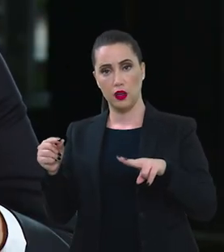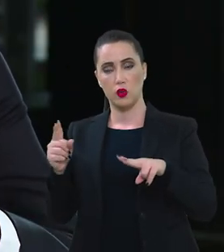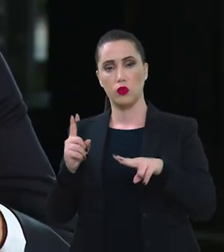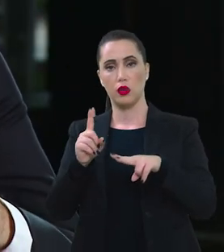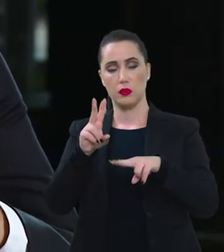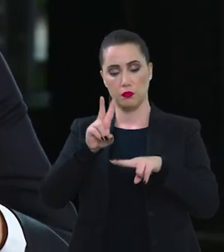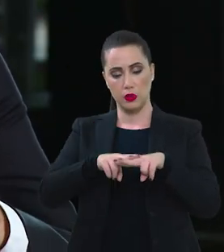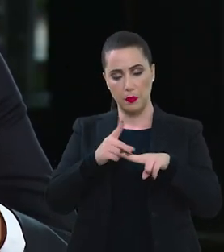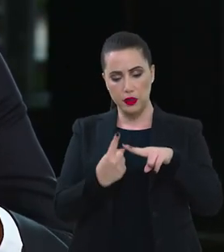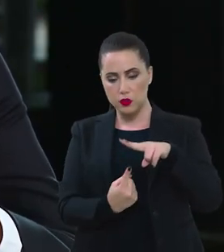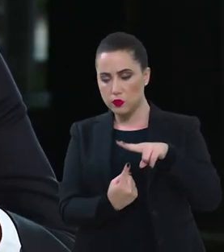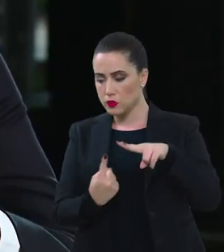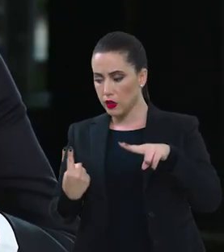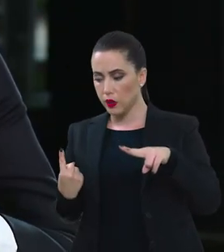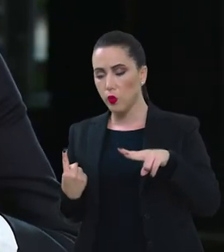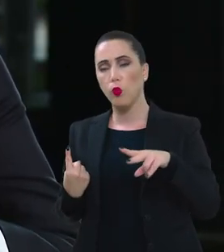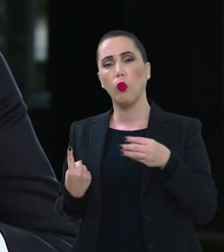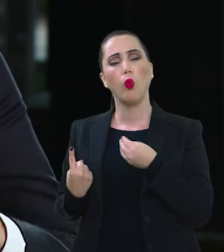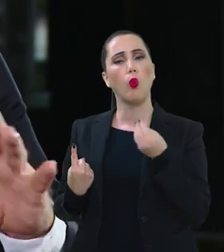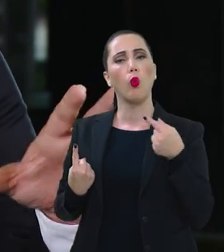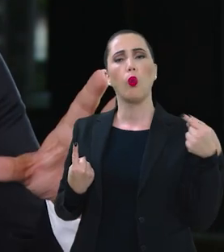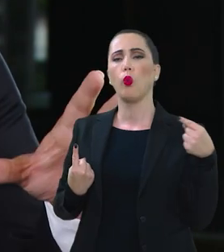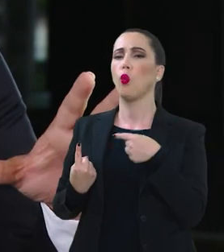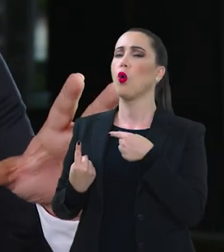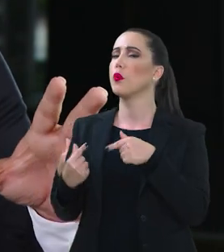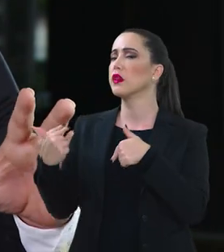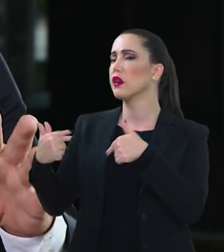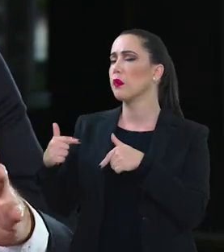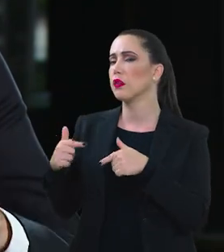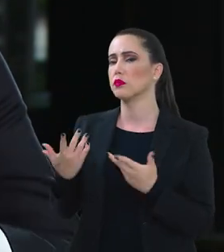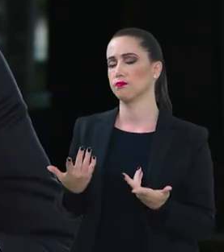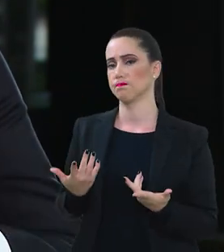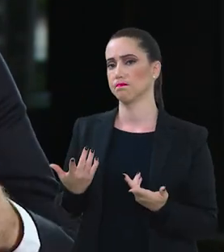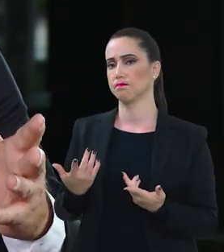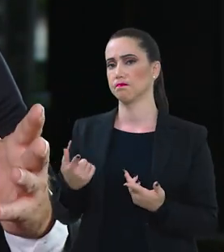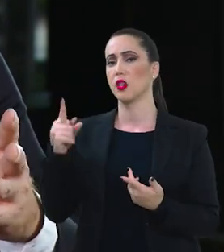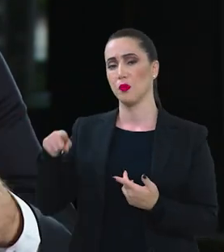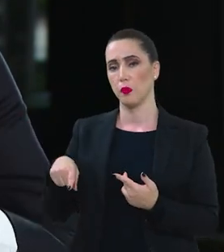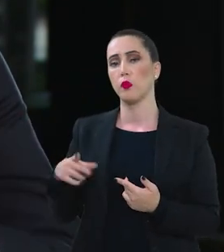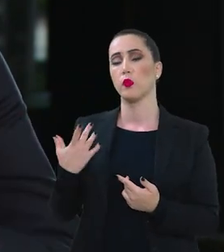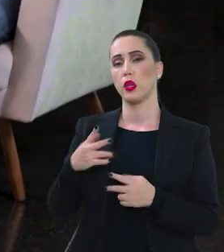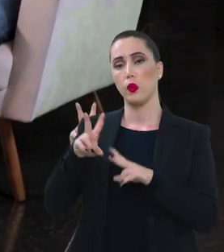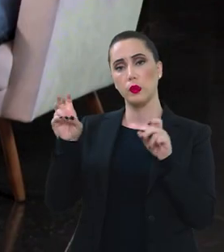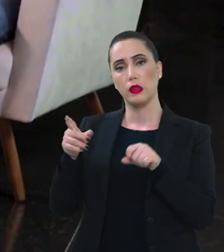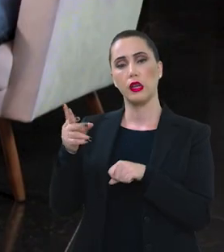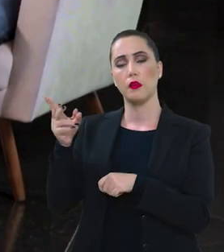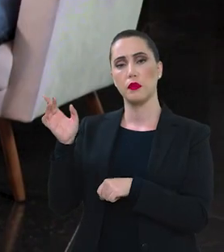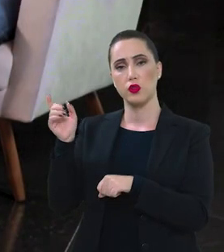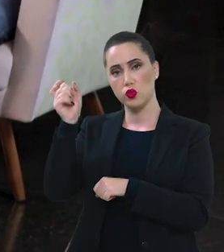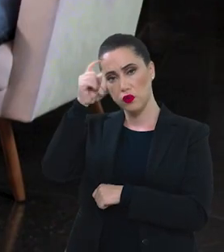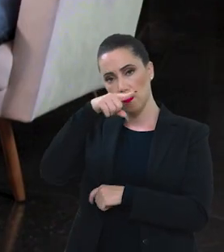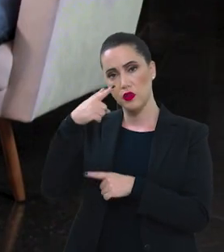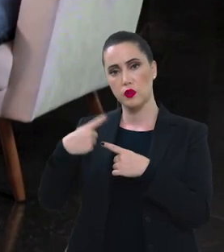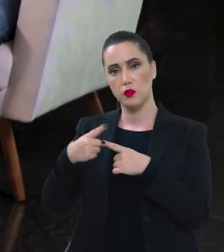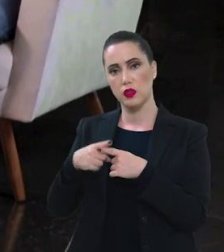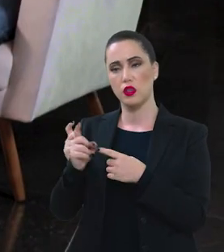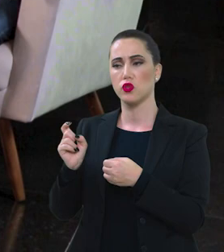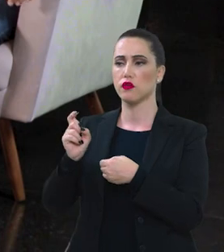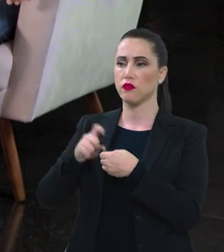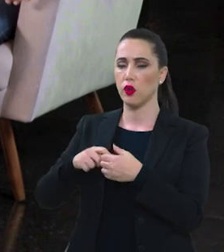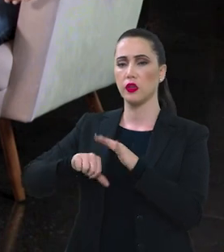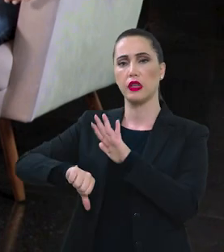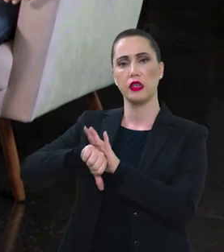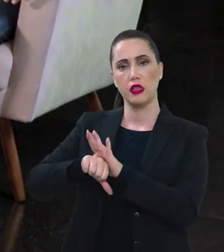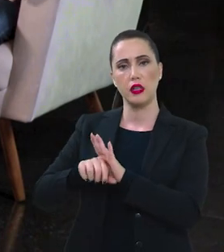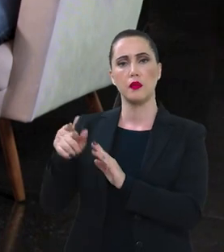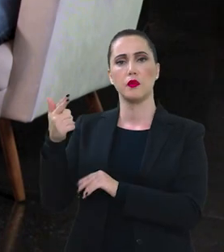Eu vi que também este é um dos eixos do Pronace. E essa é uma questão dramática, quer dizer, essas pessoas acabam voltando